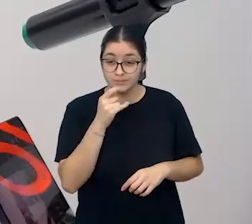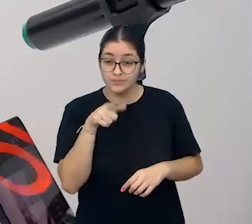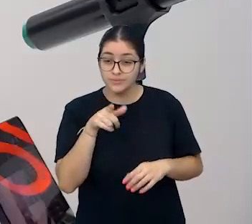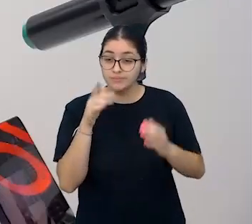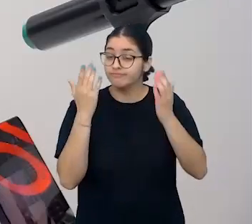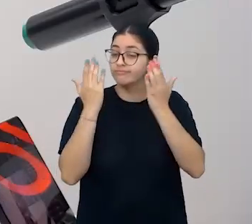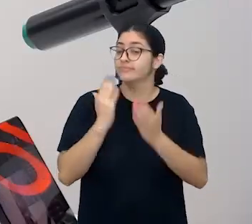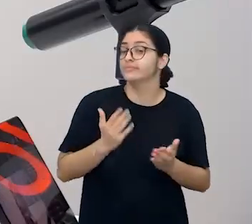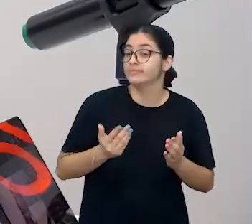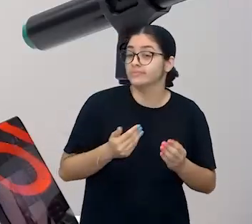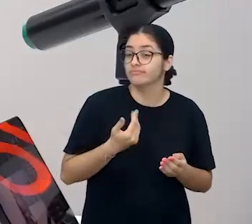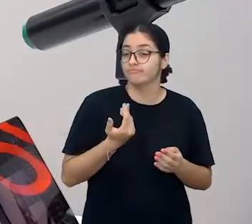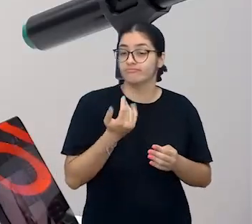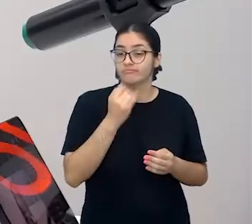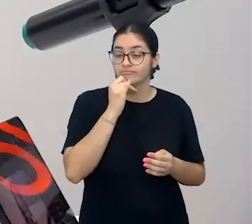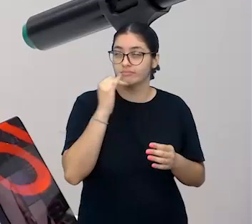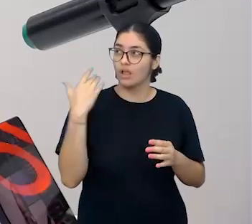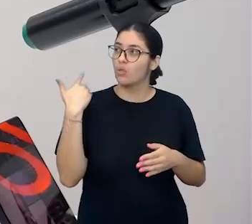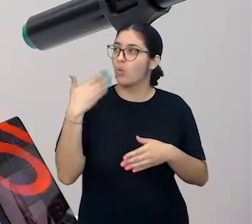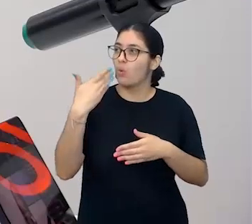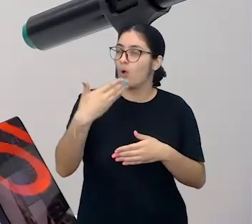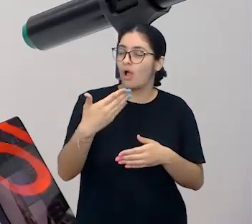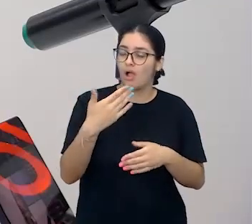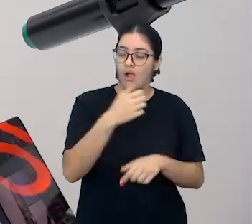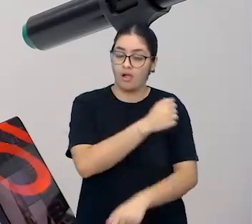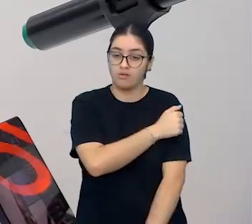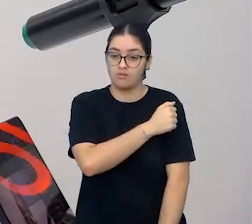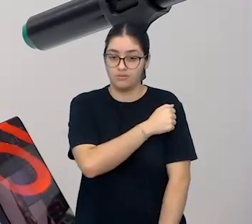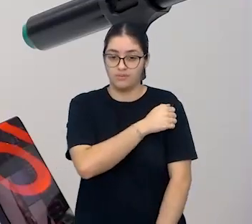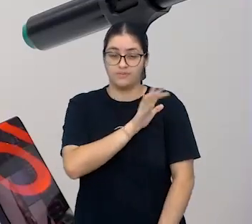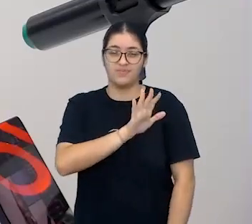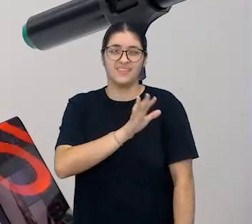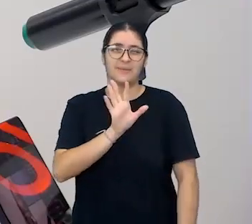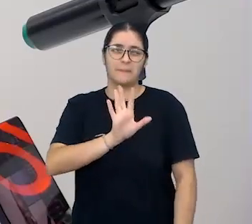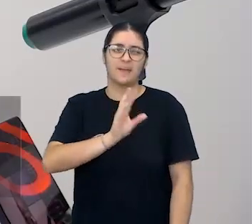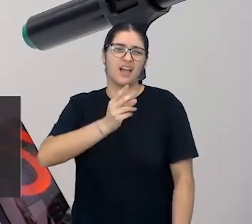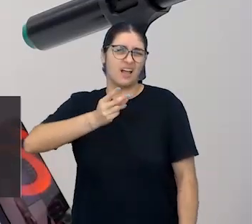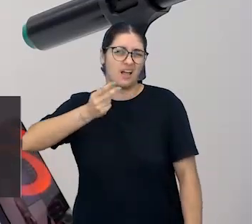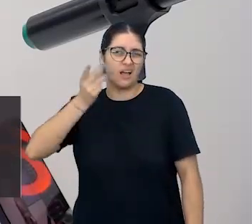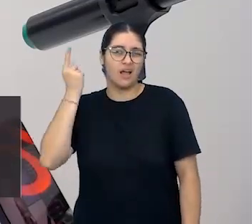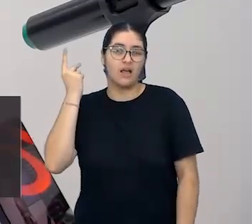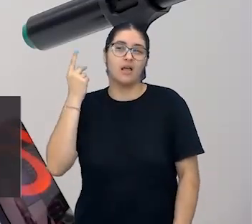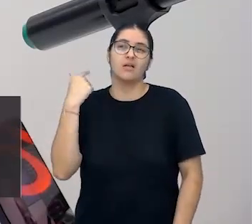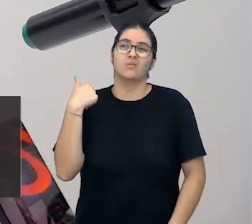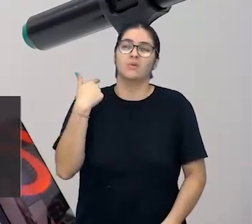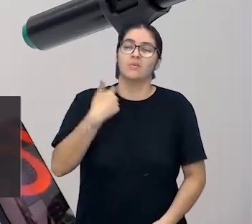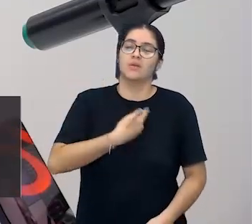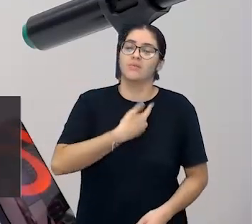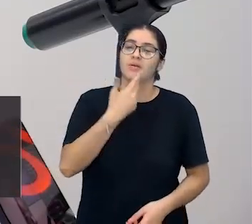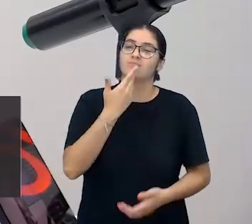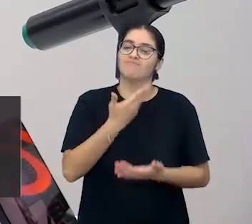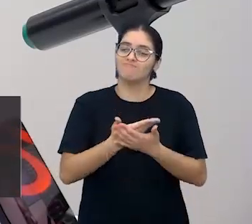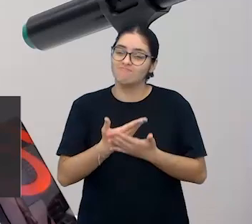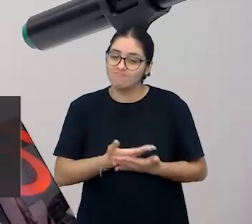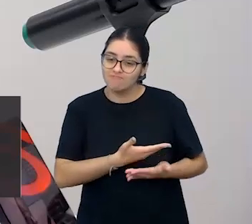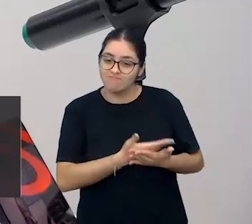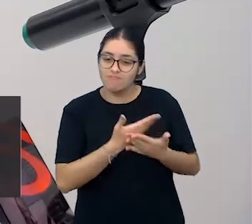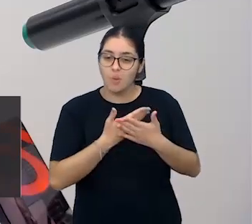Ângela? Então, durante muito tempo a gente ficou patinando um pouco sobre isso, questionando o porquê de